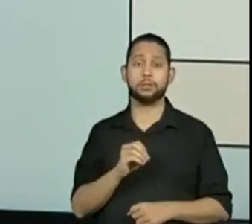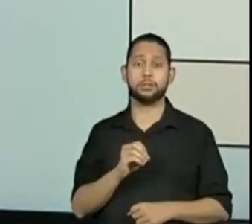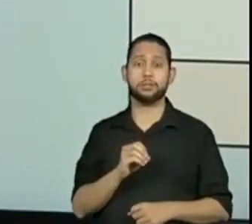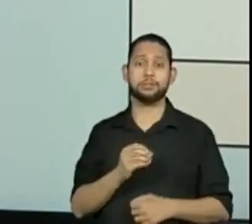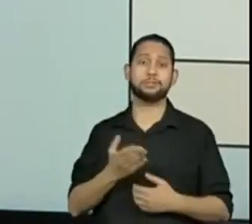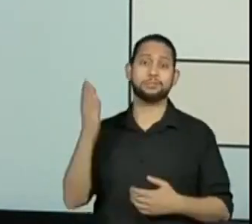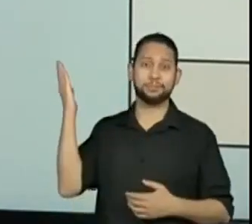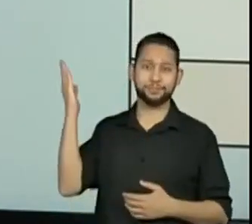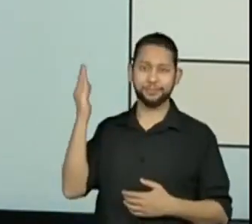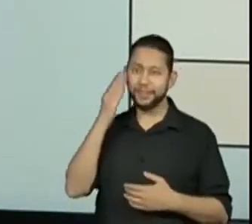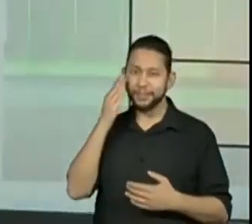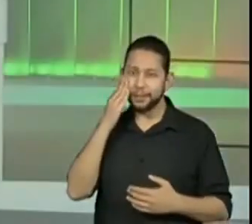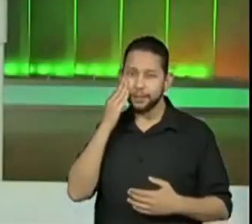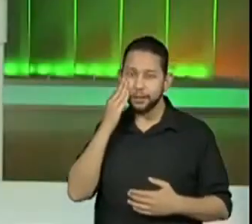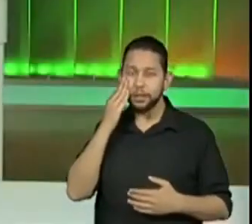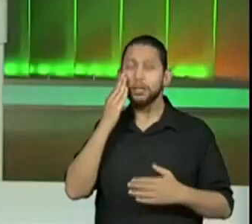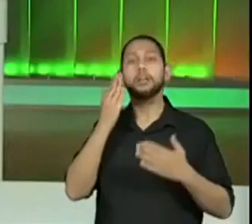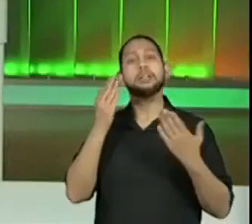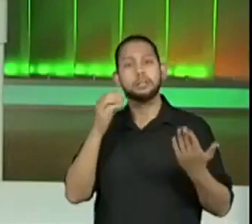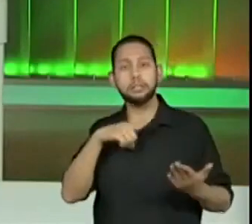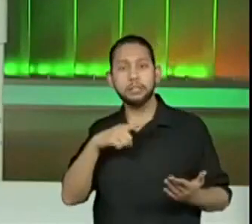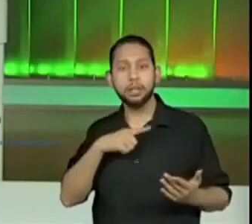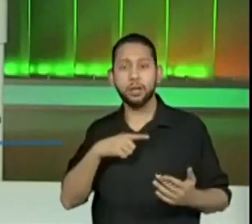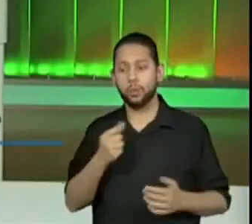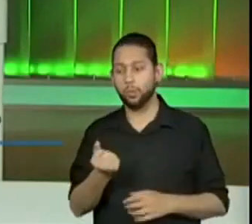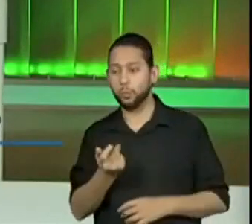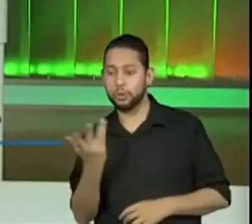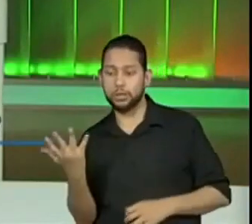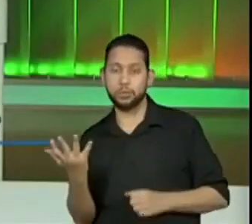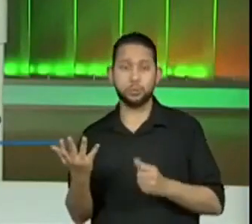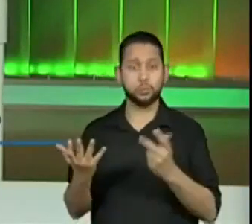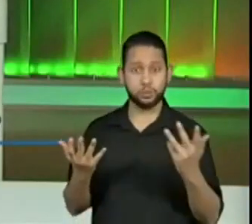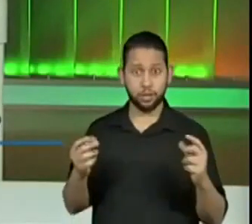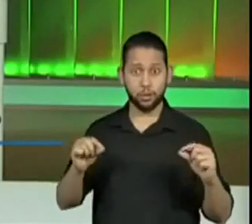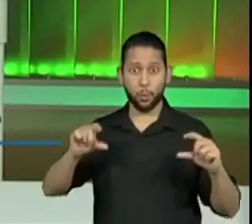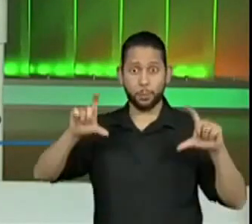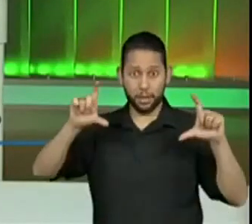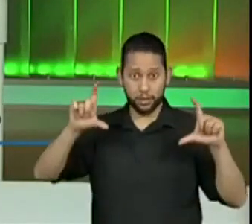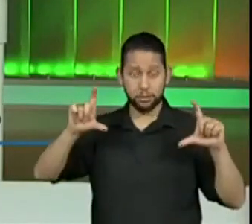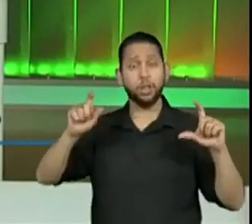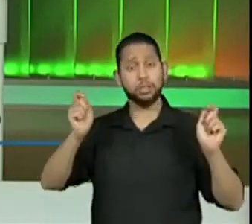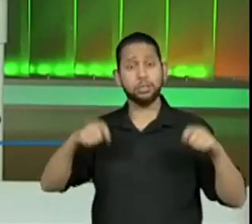conceito de proporcionalidade. Então, bora continuar. Vamos lá.